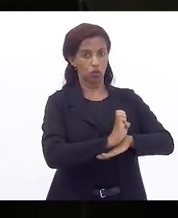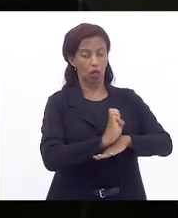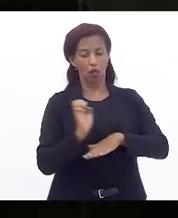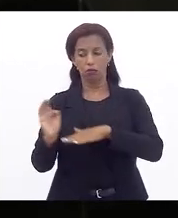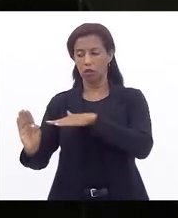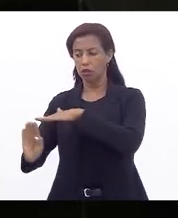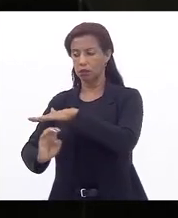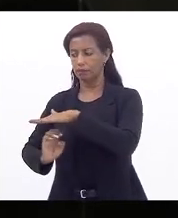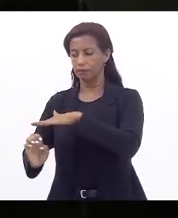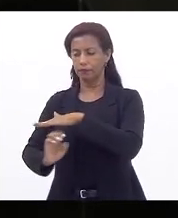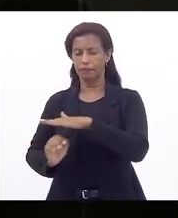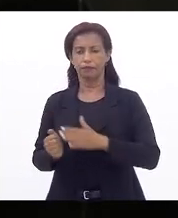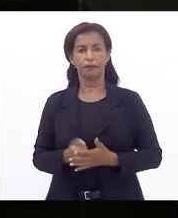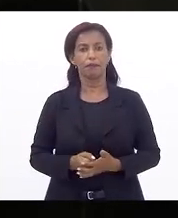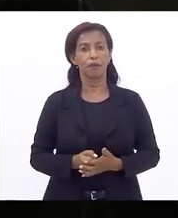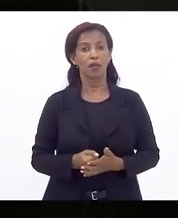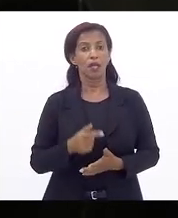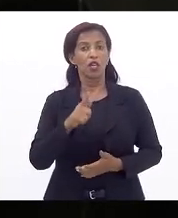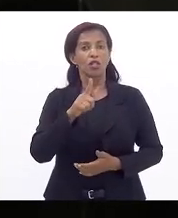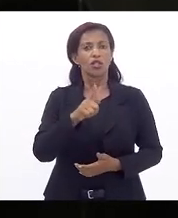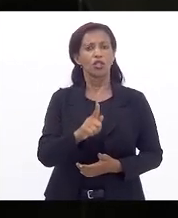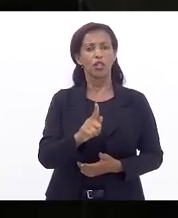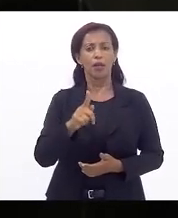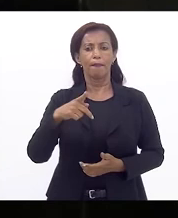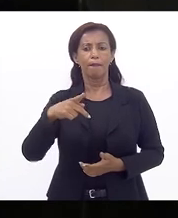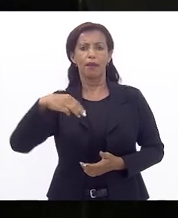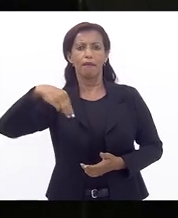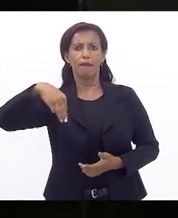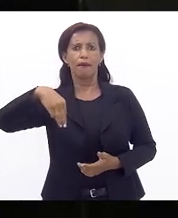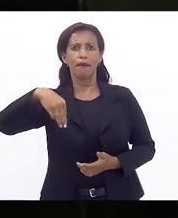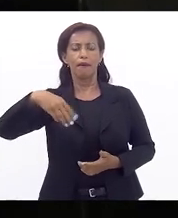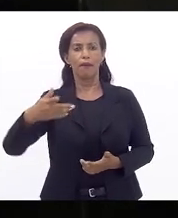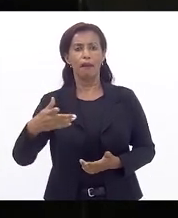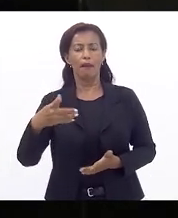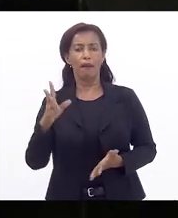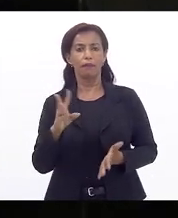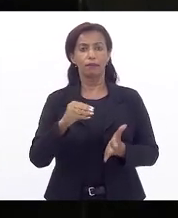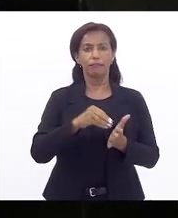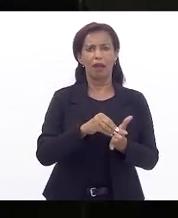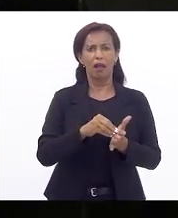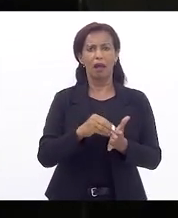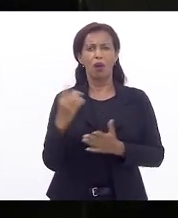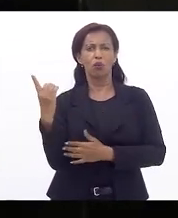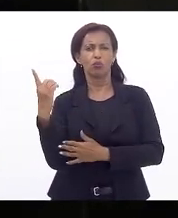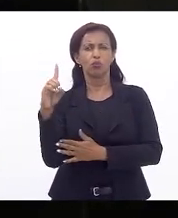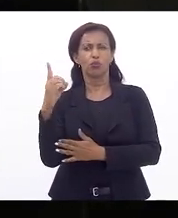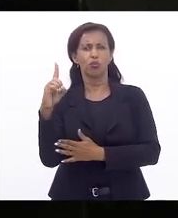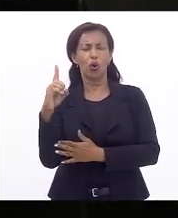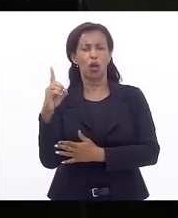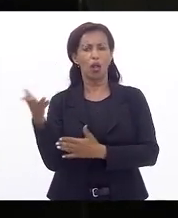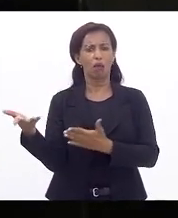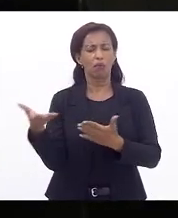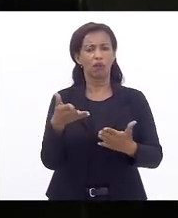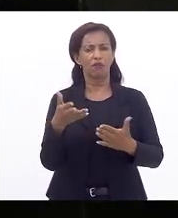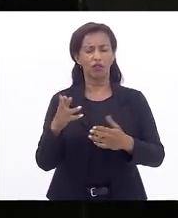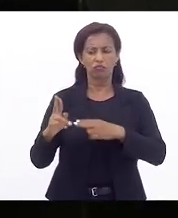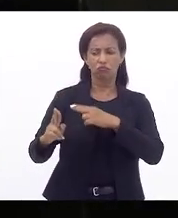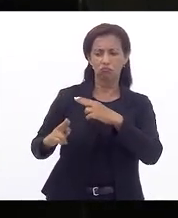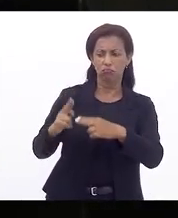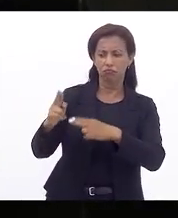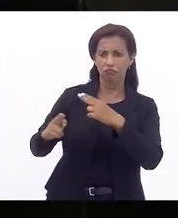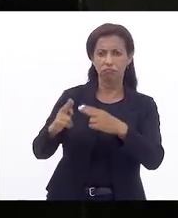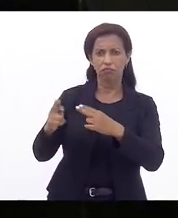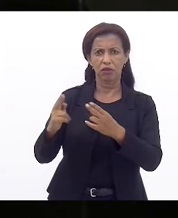concessionárias, que ainda é o IGPM, deputada Marta Rocha, indexado ao dólar, o que faz com que a revisão de tarifas